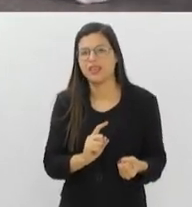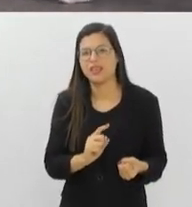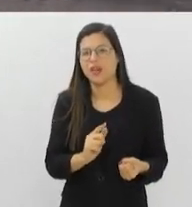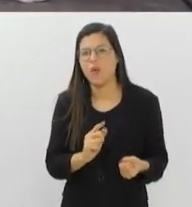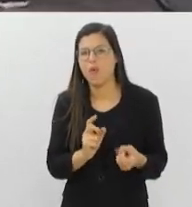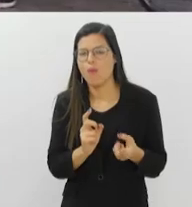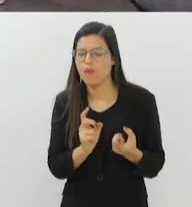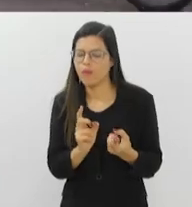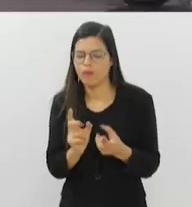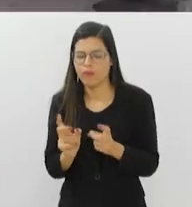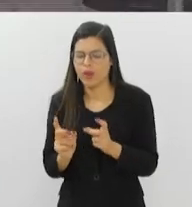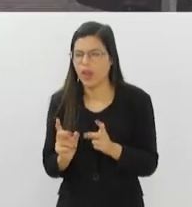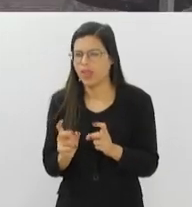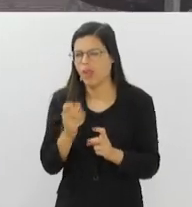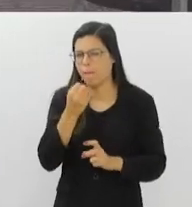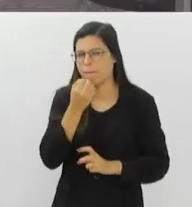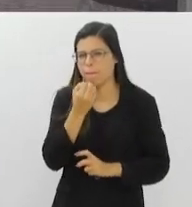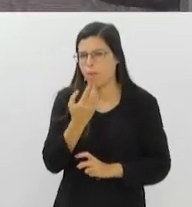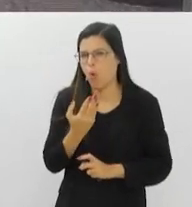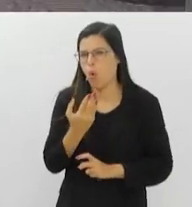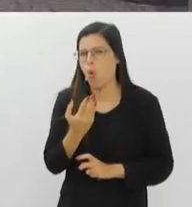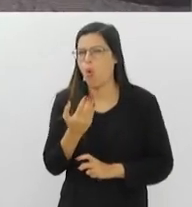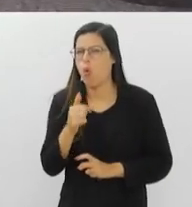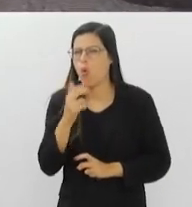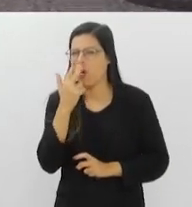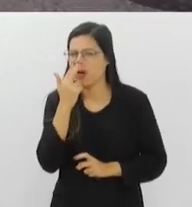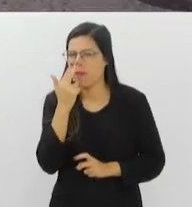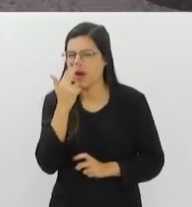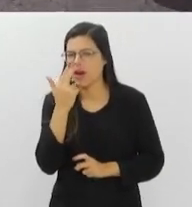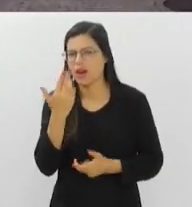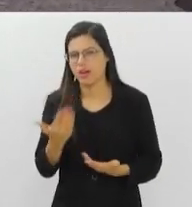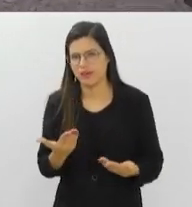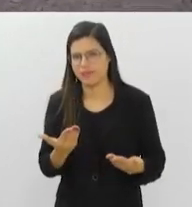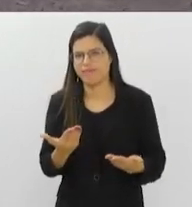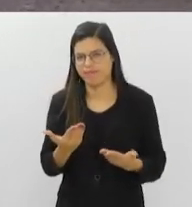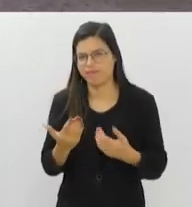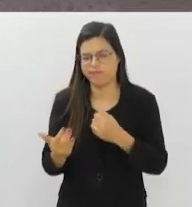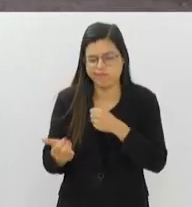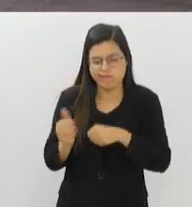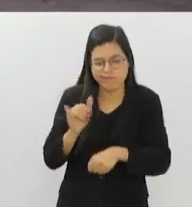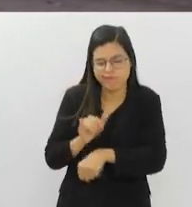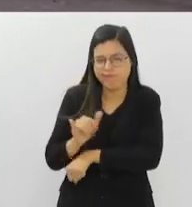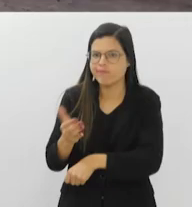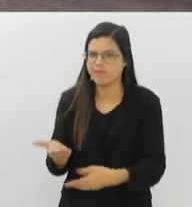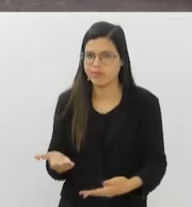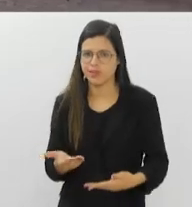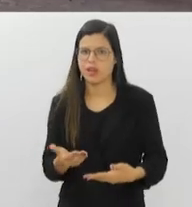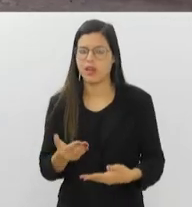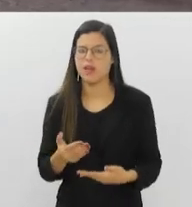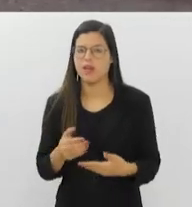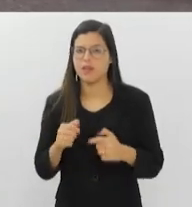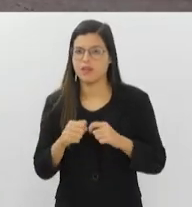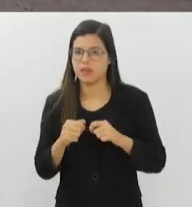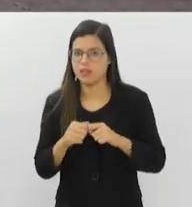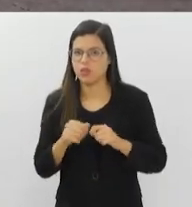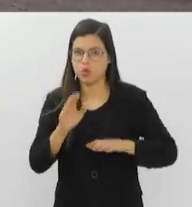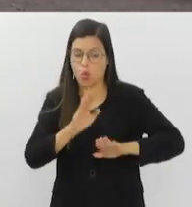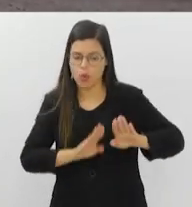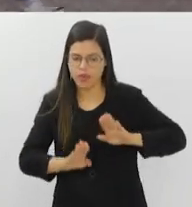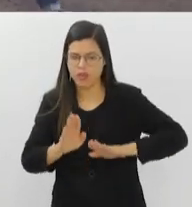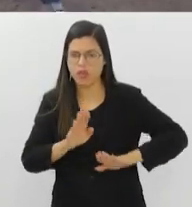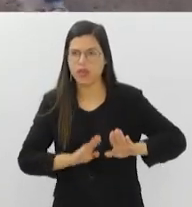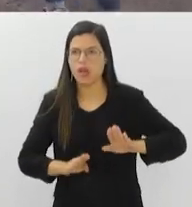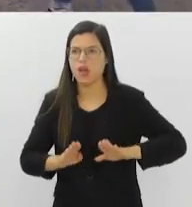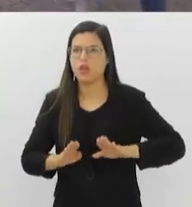muito boas, muito lucrativas, vantajosas. E fazendo isso, eu tenho certeza que a grande maioria